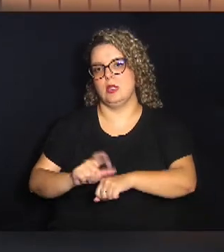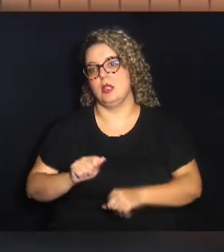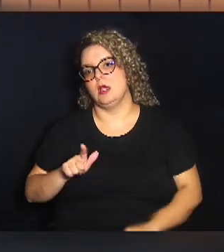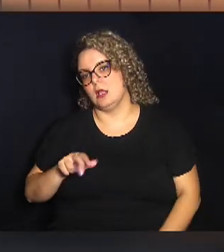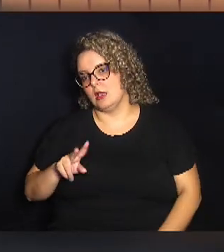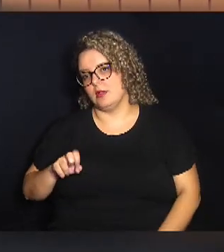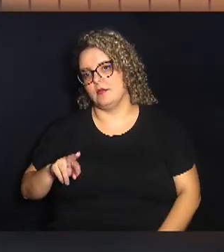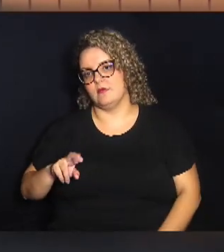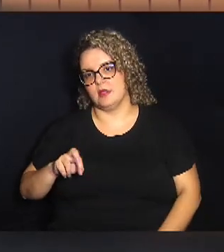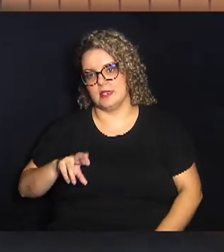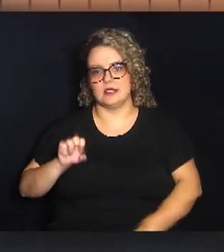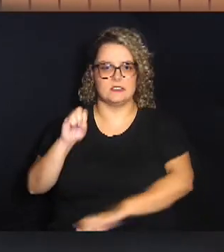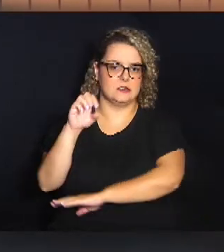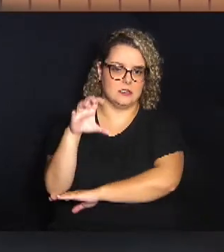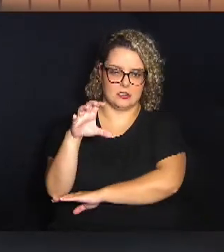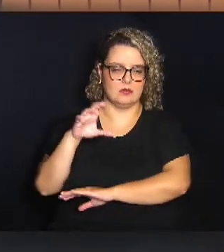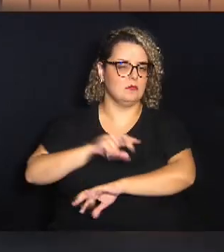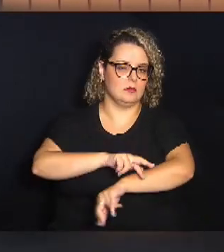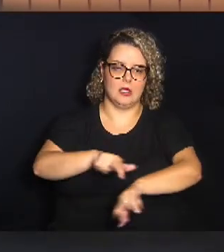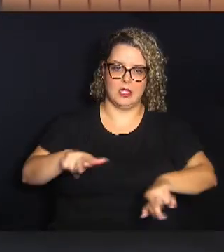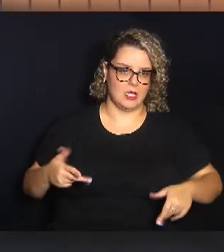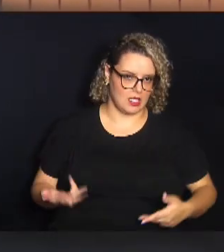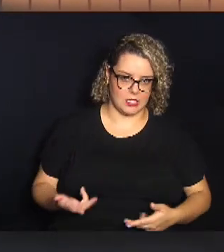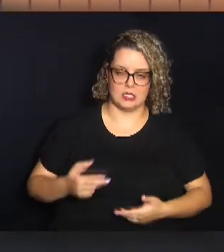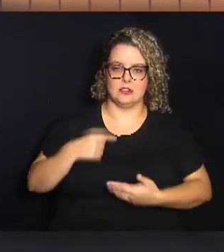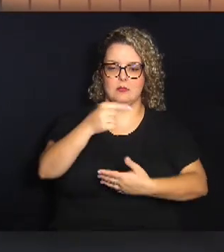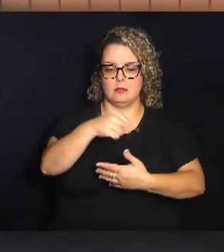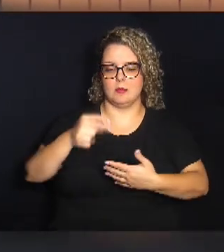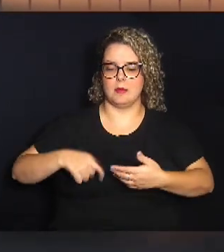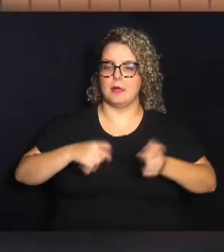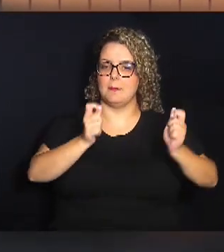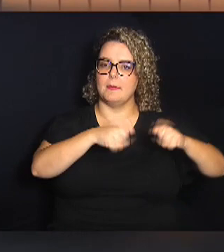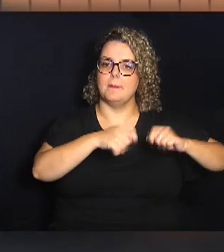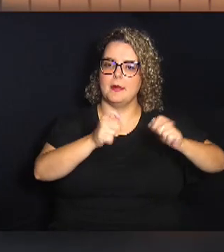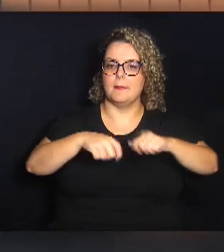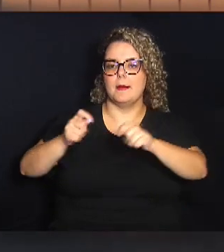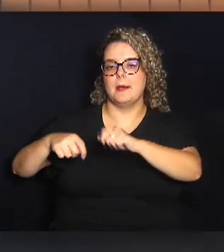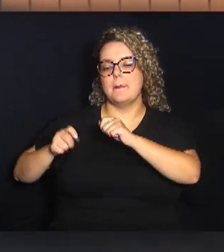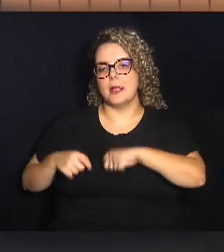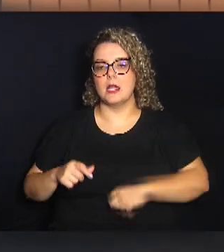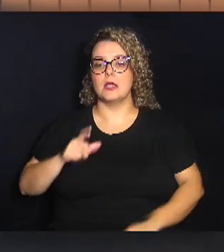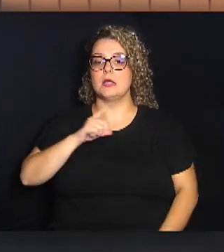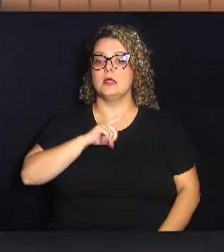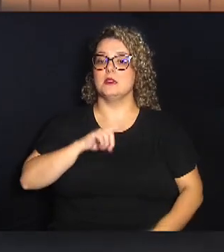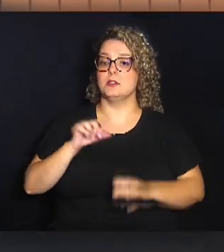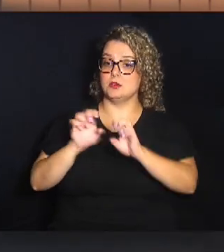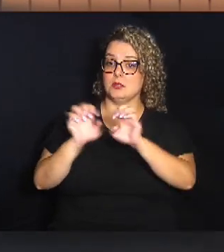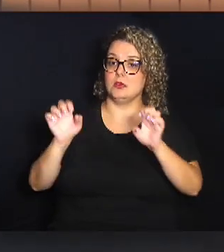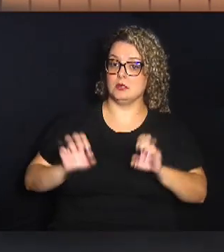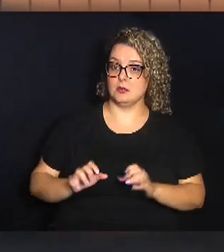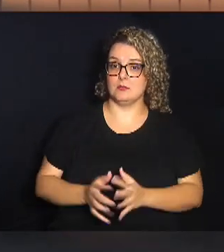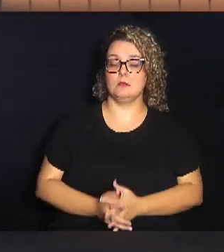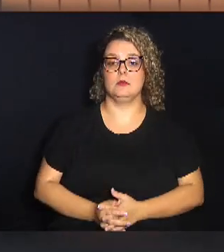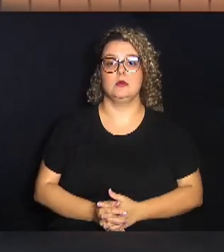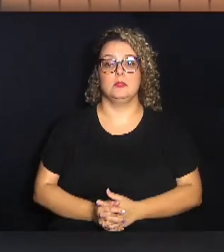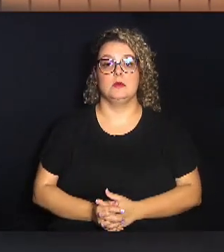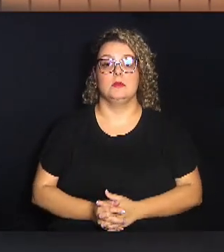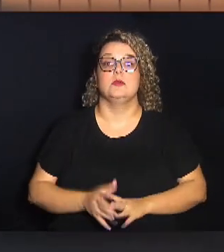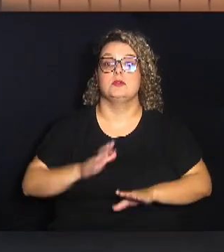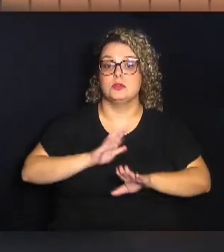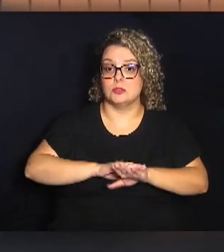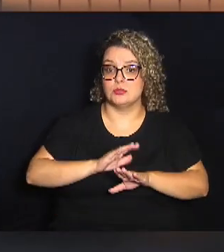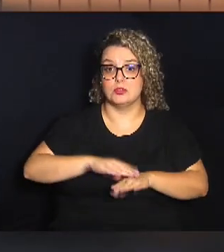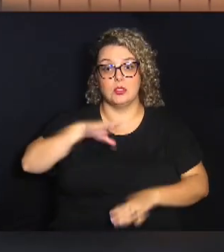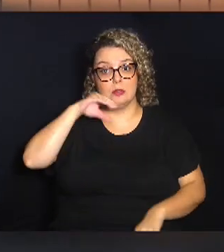antenas. Enfim, a gente tem uma série de competências que faz com que a gente tenha uma estrutura de funcionários também